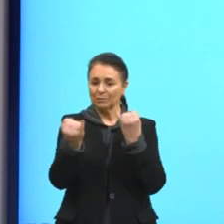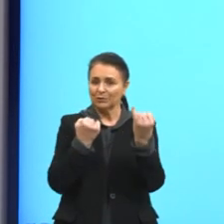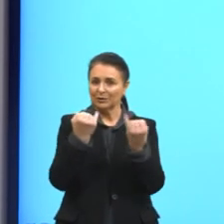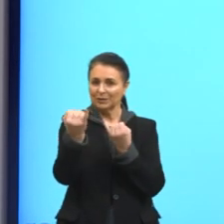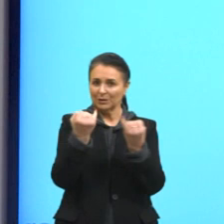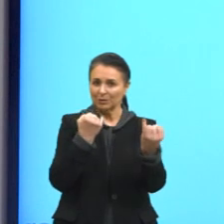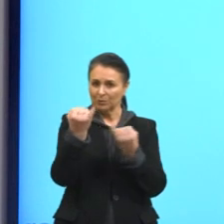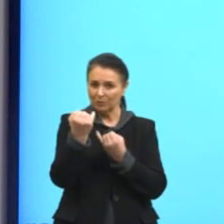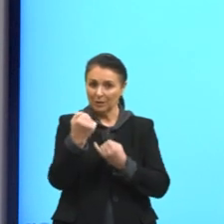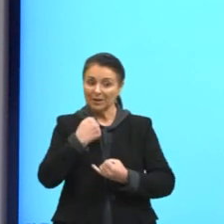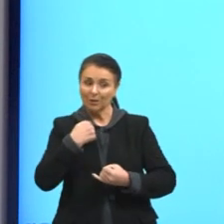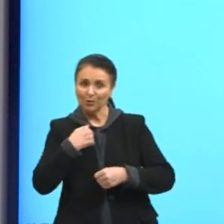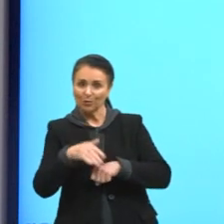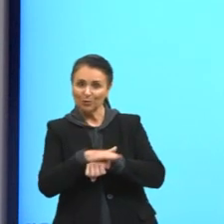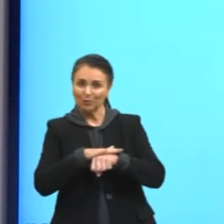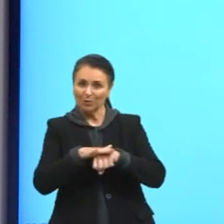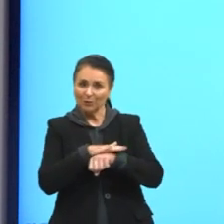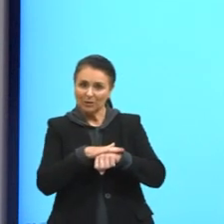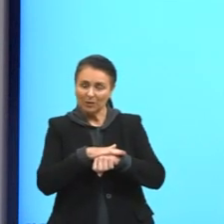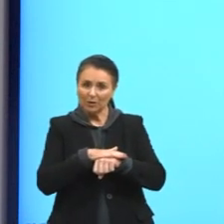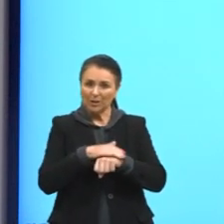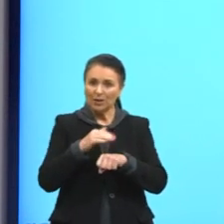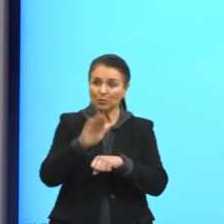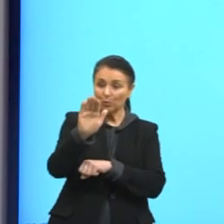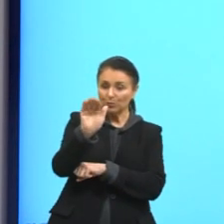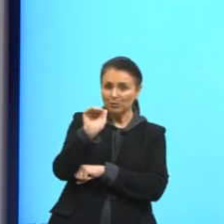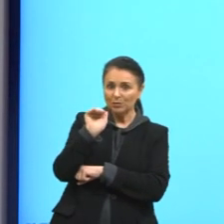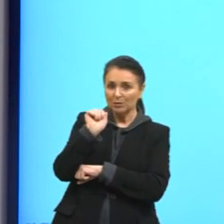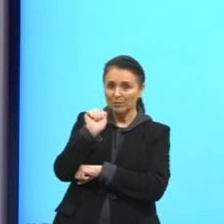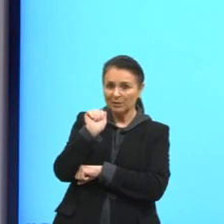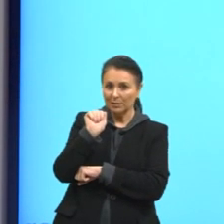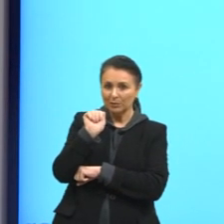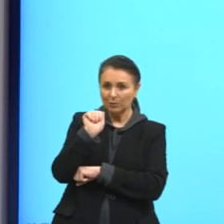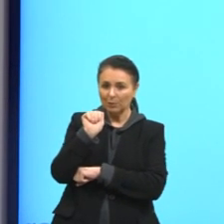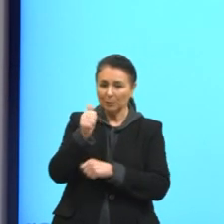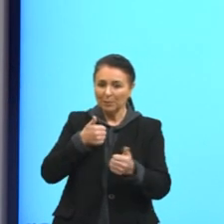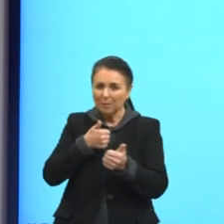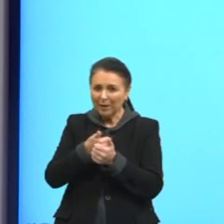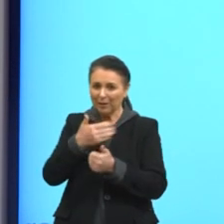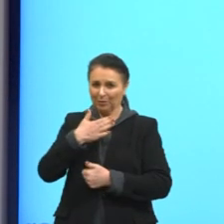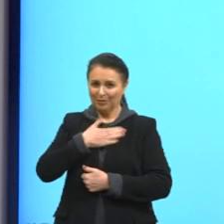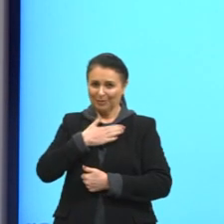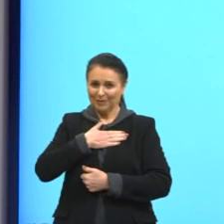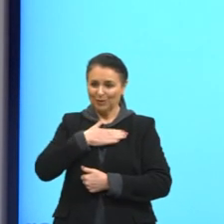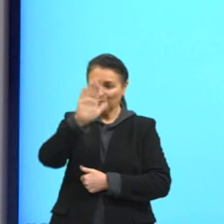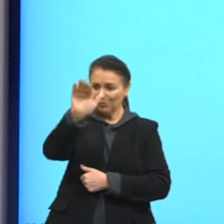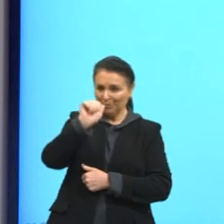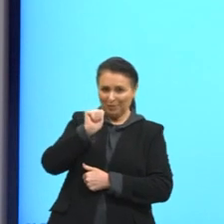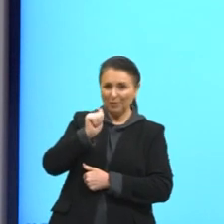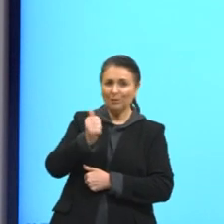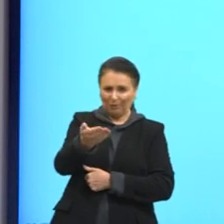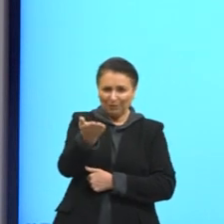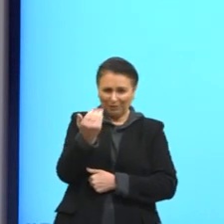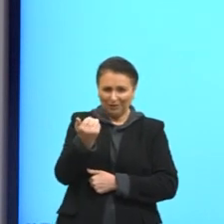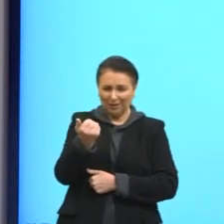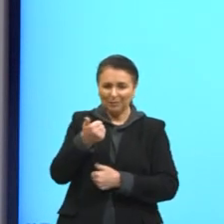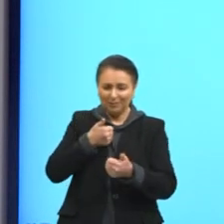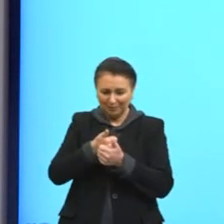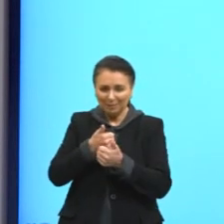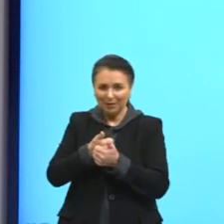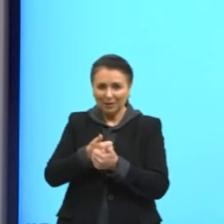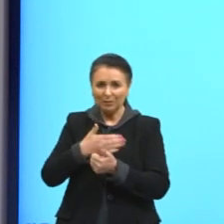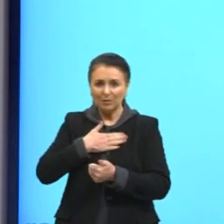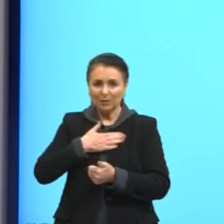com quem eu estou conversando e eu estou chamando para perto de mim. Eu estou chamando para que ele venha